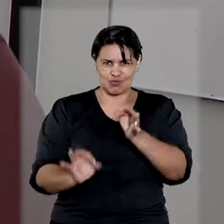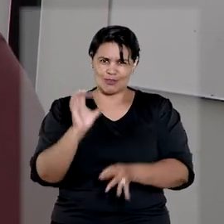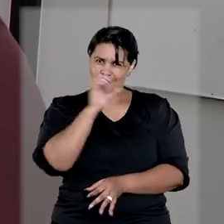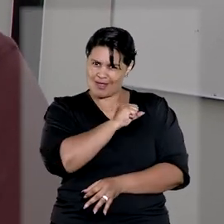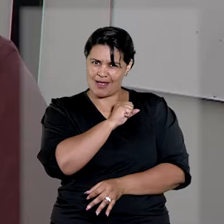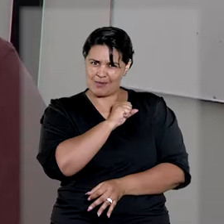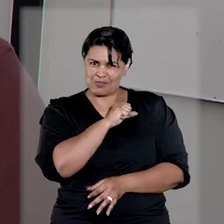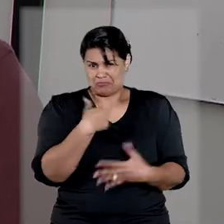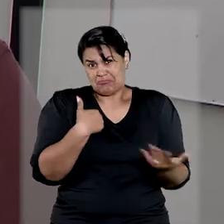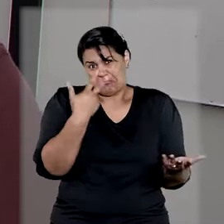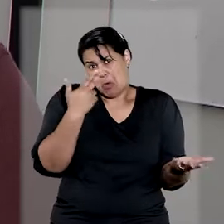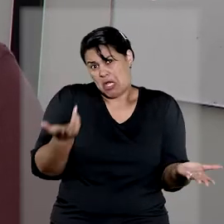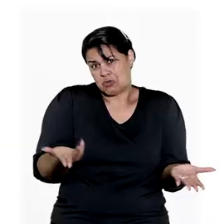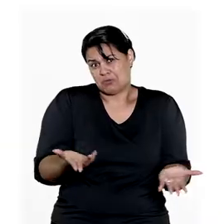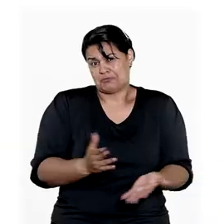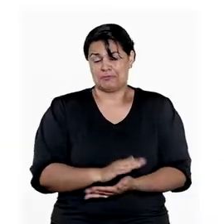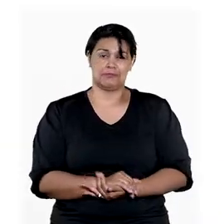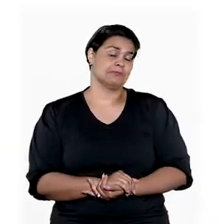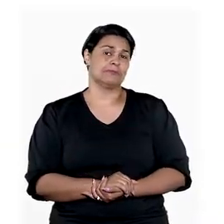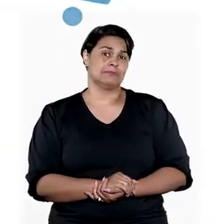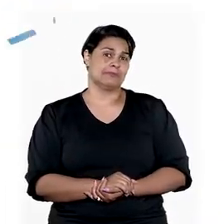célere, né? Eu diria que é isso.